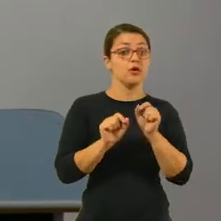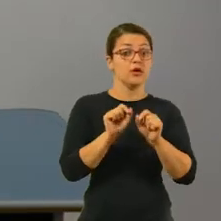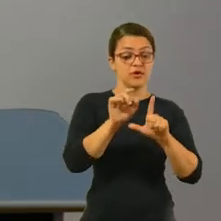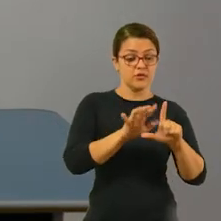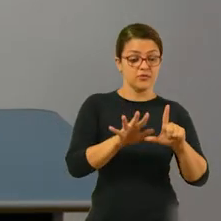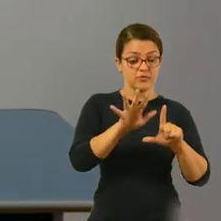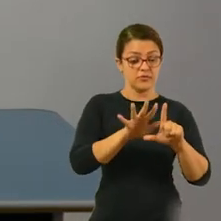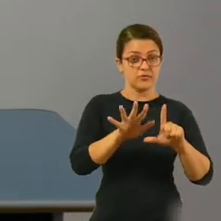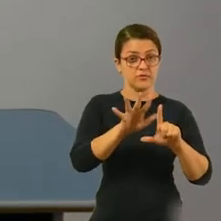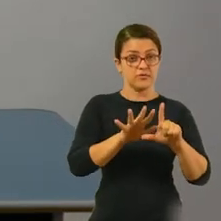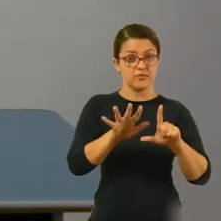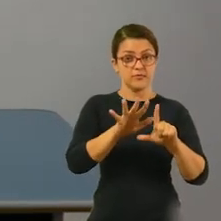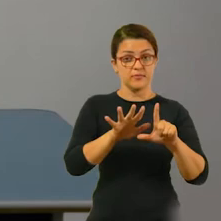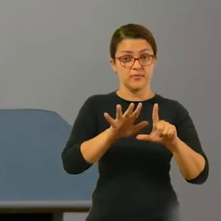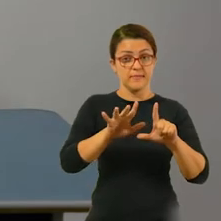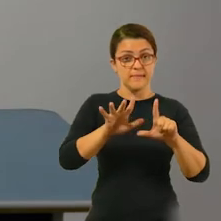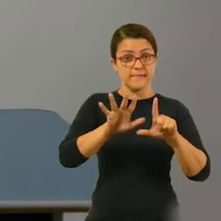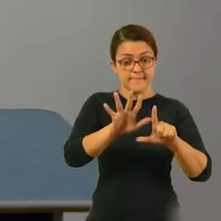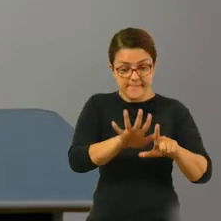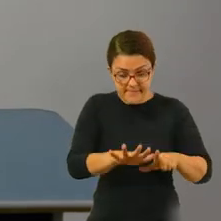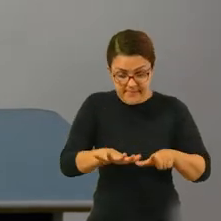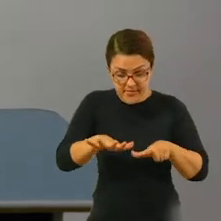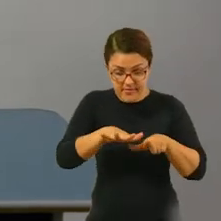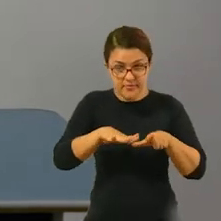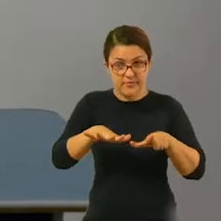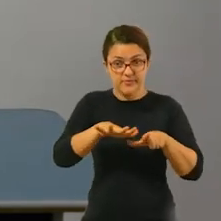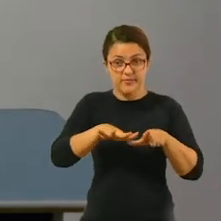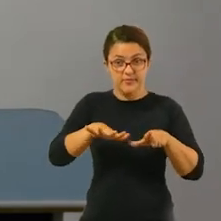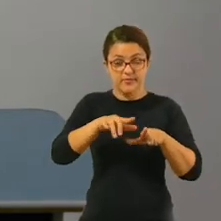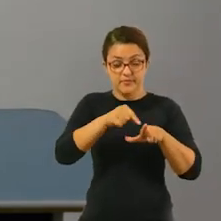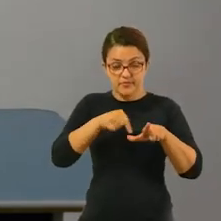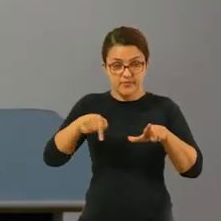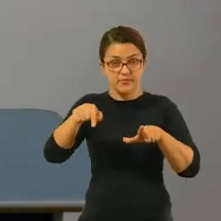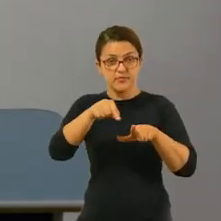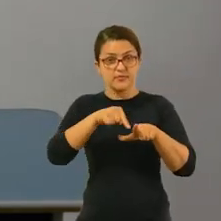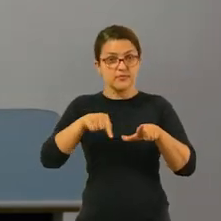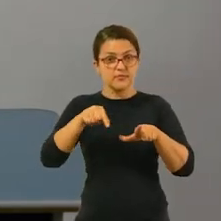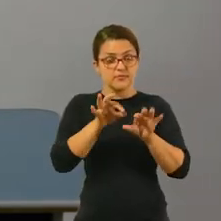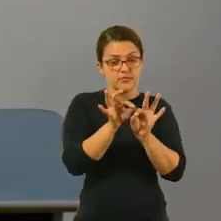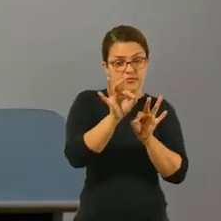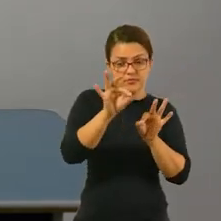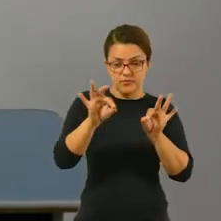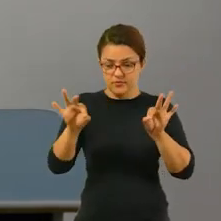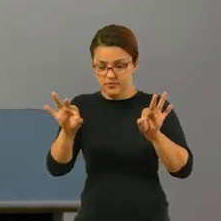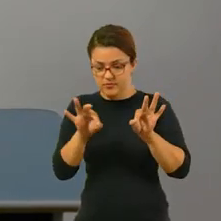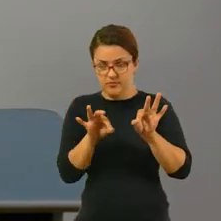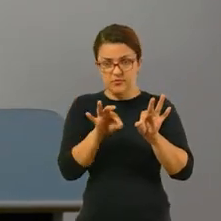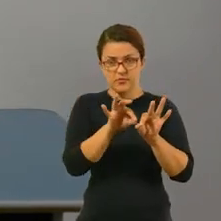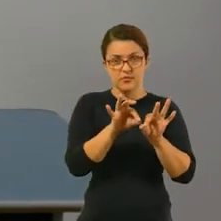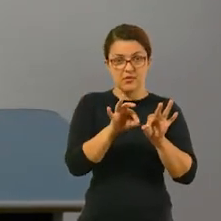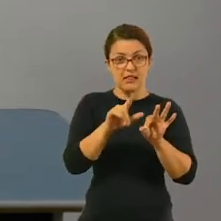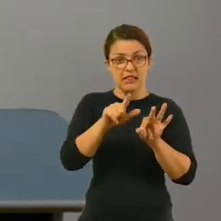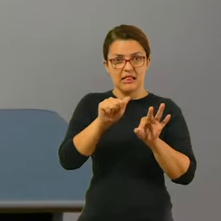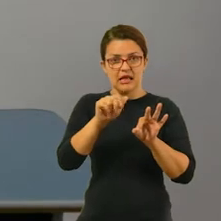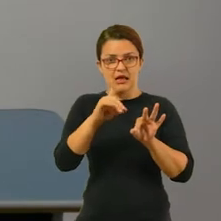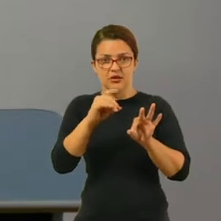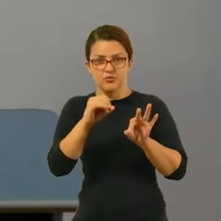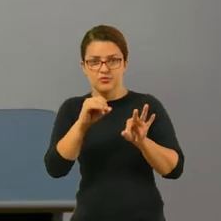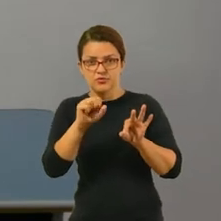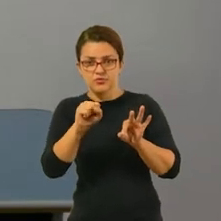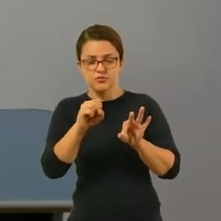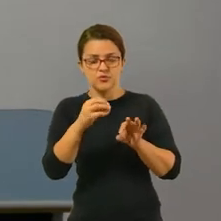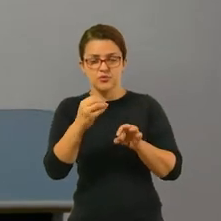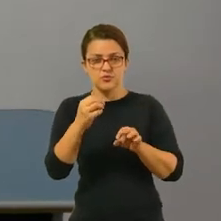são figuras geométricas planas fechadas, formadas por segmentos de retas chamados de lados.